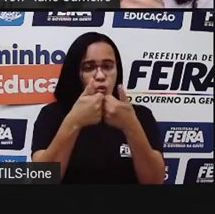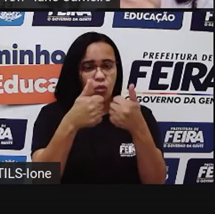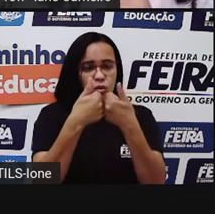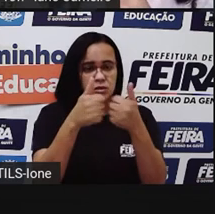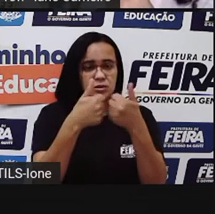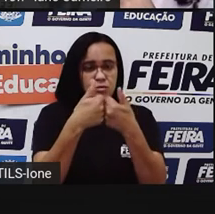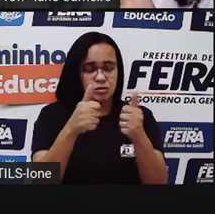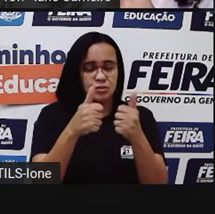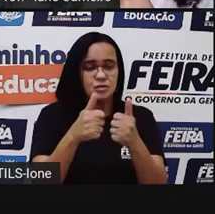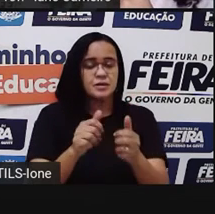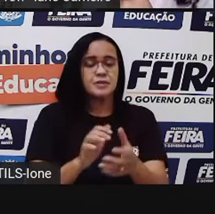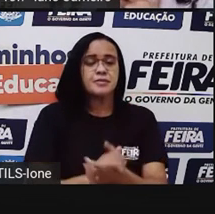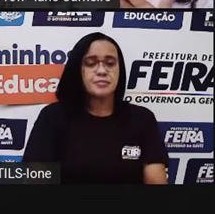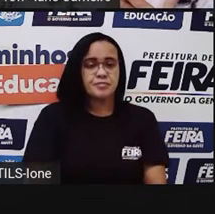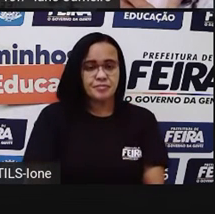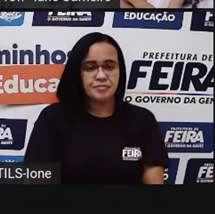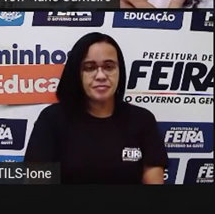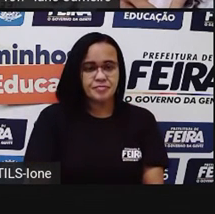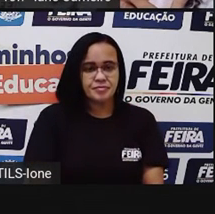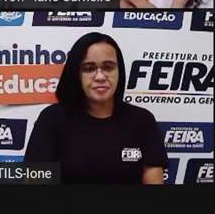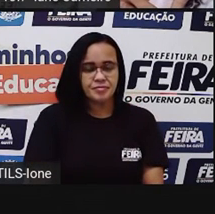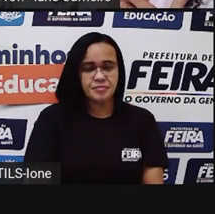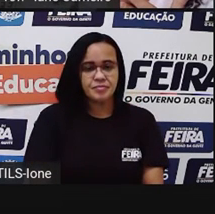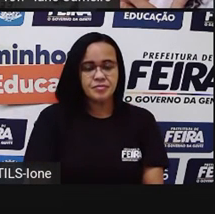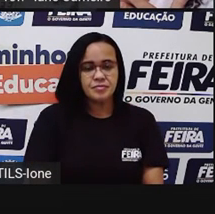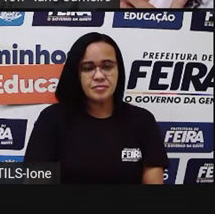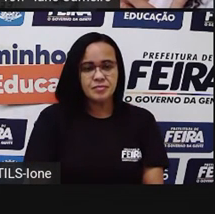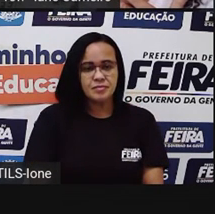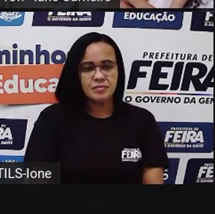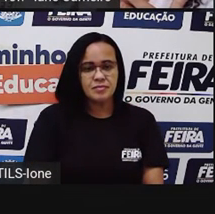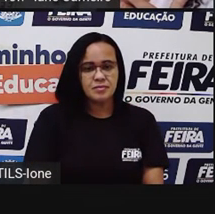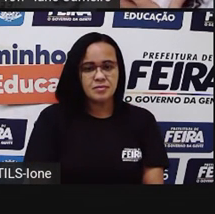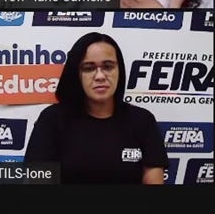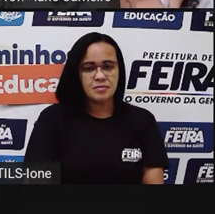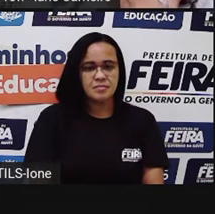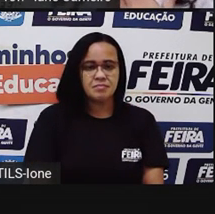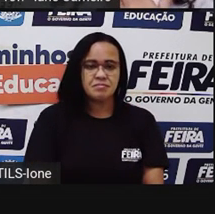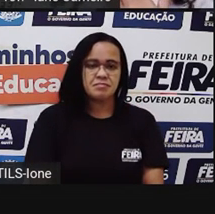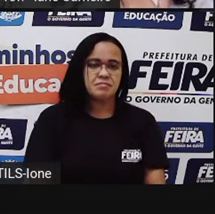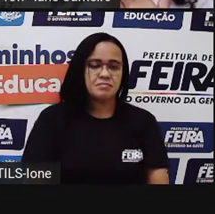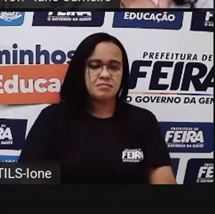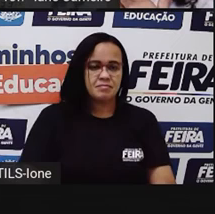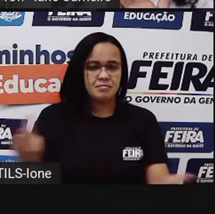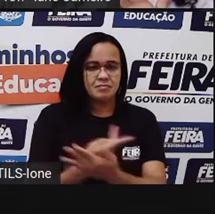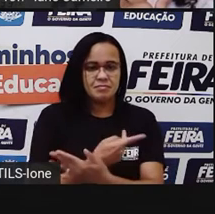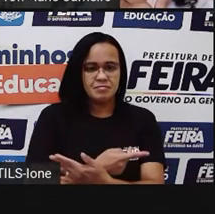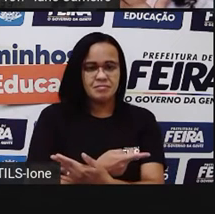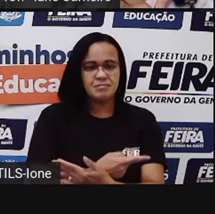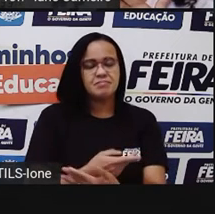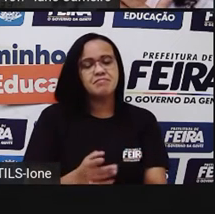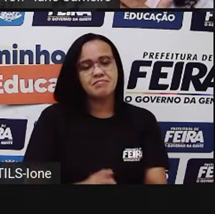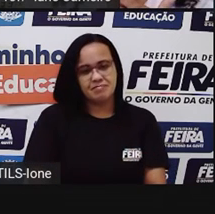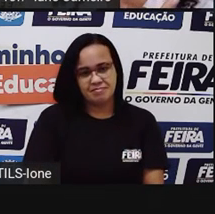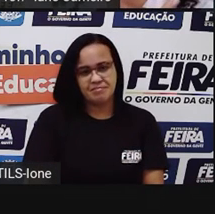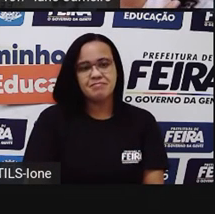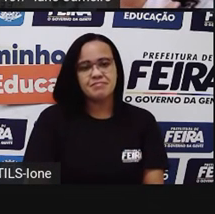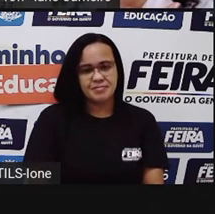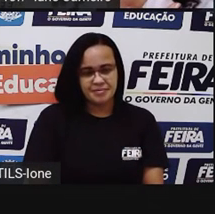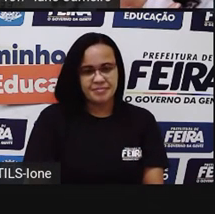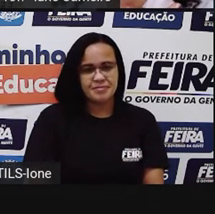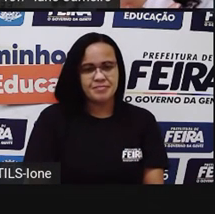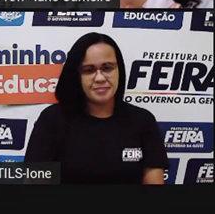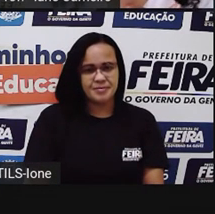um meio de transporte terrestre. Abriu 10 aqui. Olha, já saiu esse. Você lembra de que está o trator?